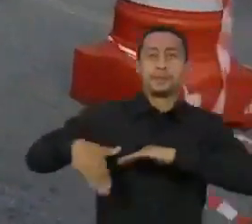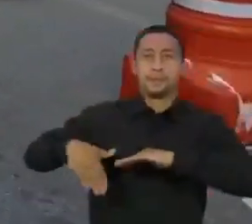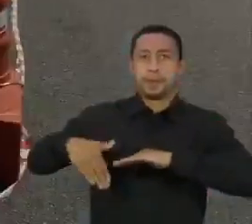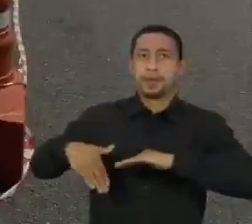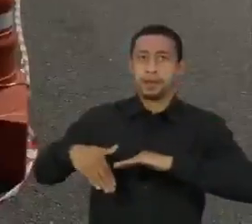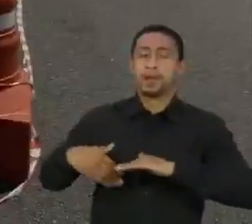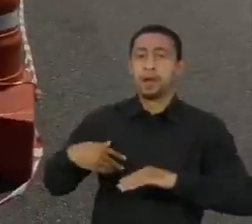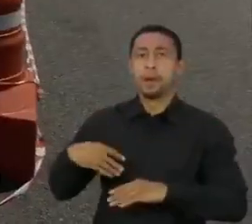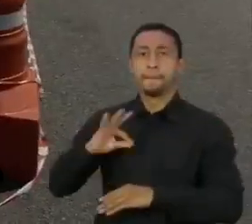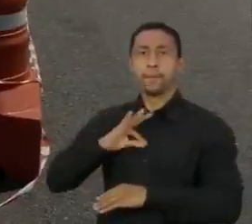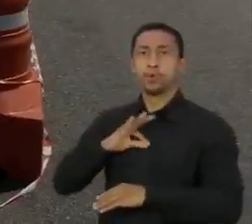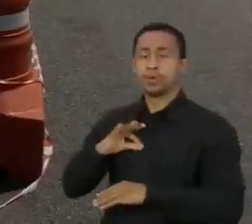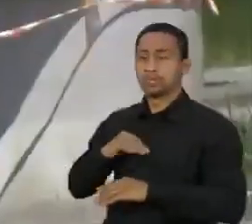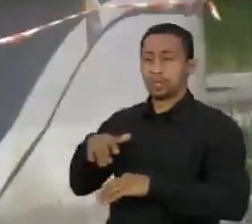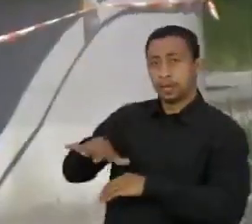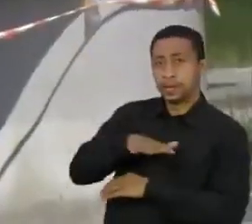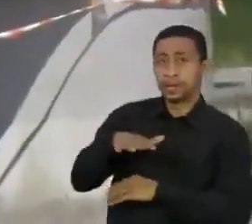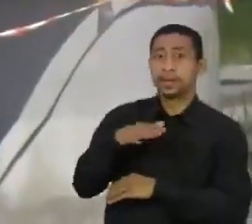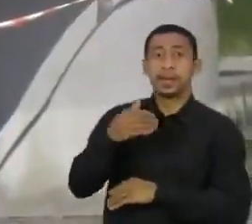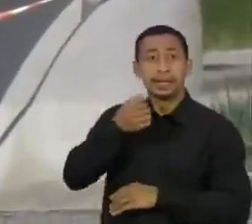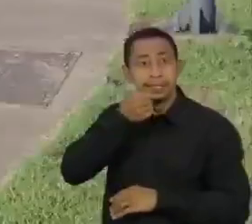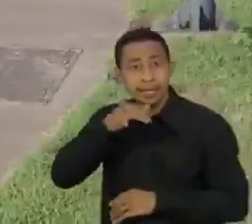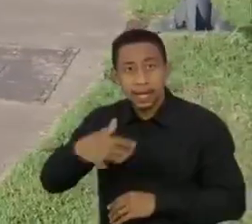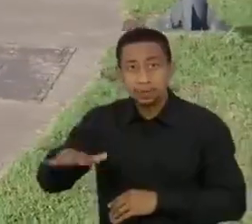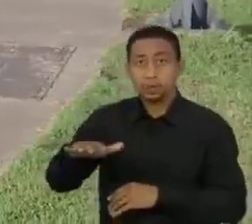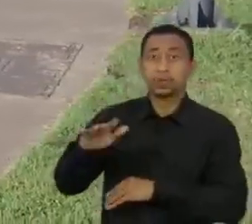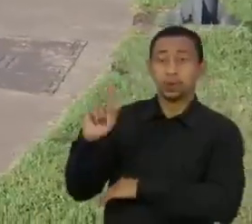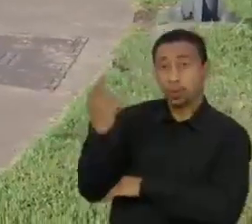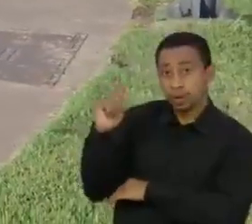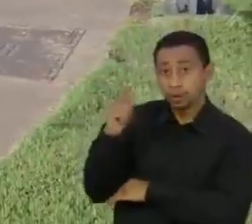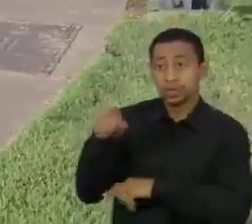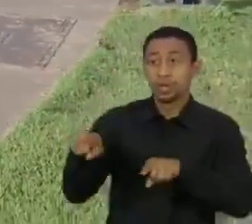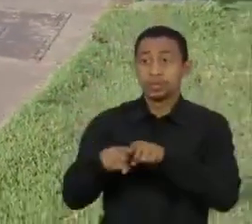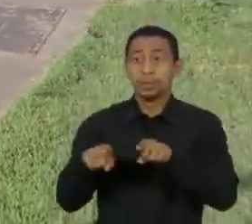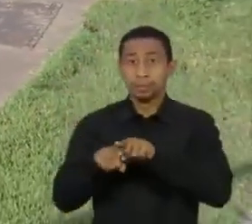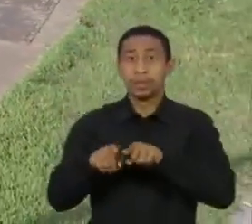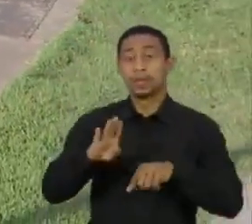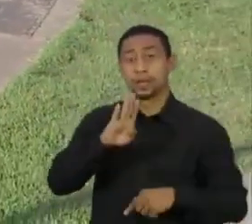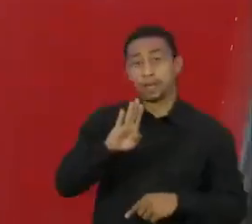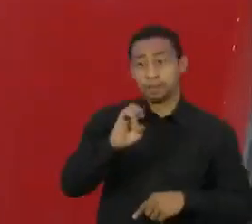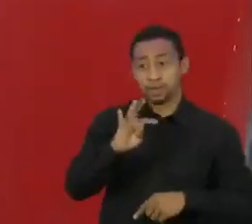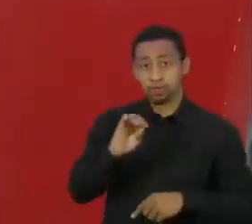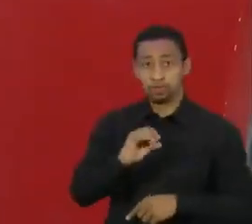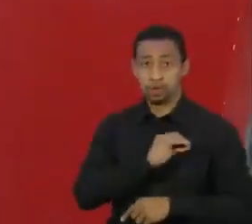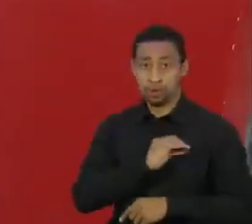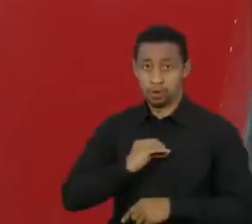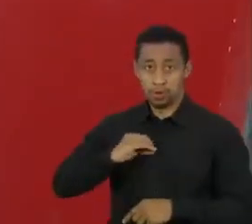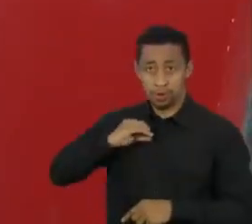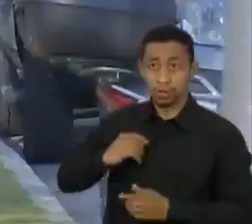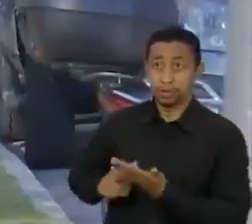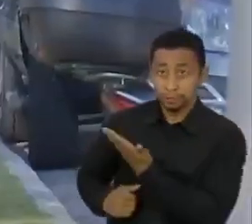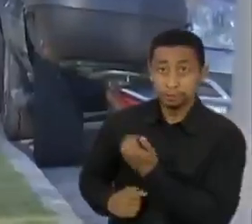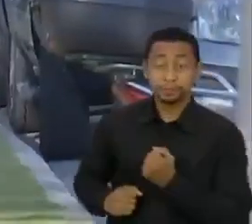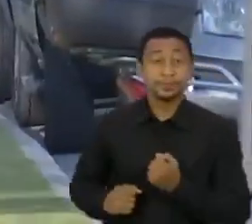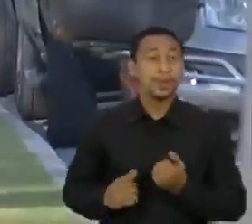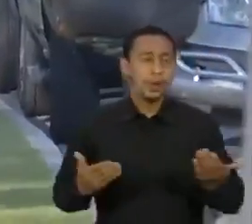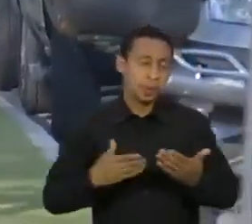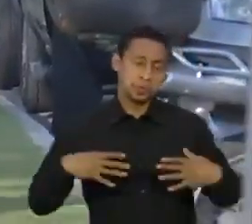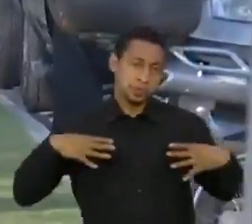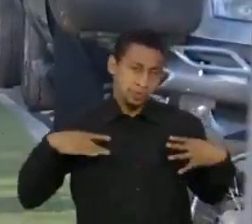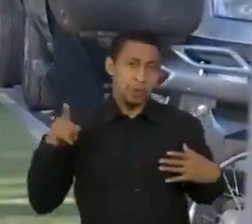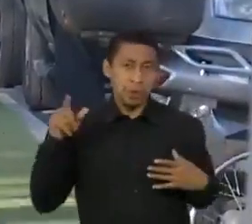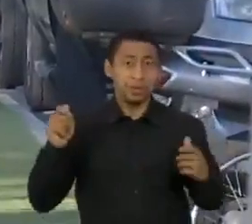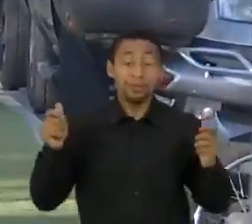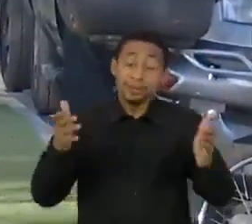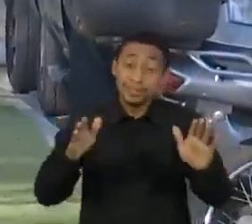montados em Santos, no Guarujá e em Bertioga. Na capital, nem todo mundo trabalhou. Hoje é minha folga. Mas para